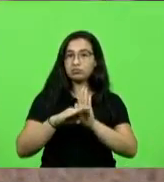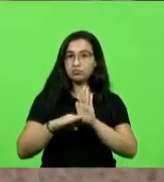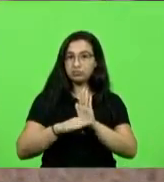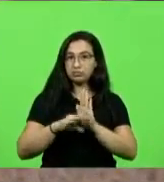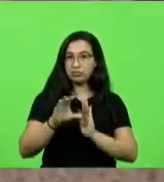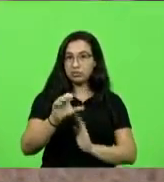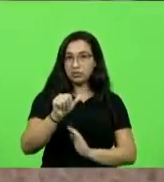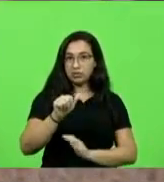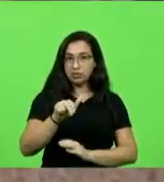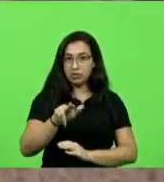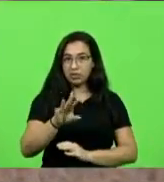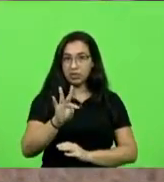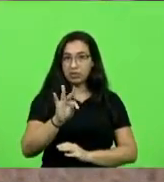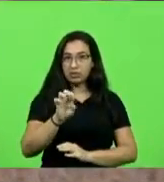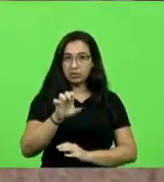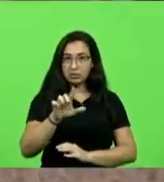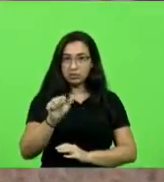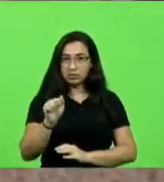anexadas a esse mandato de prisão.